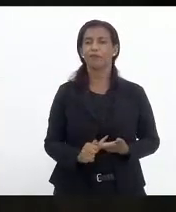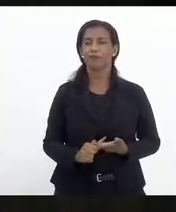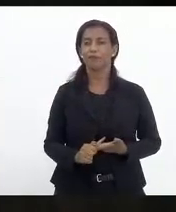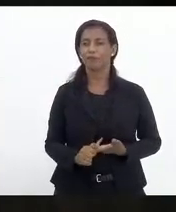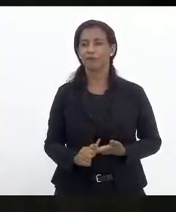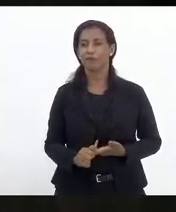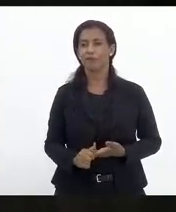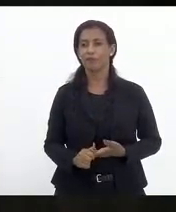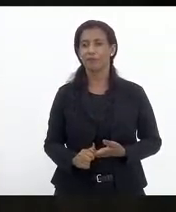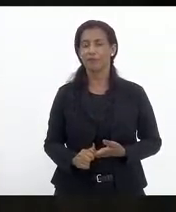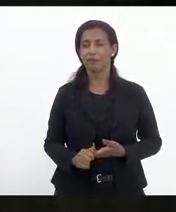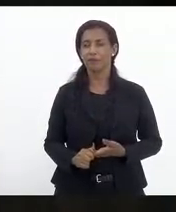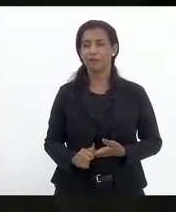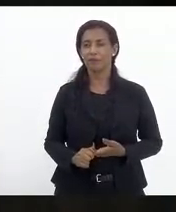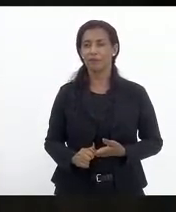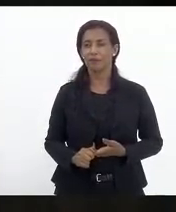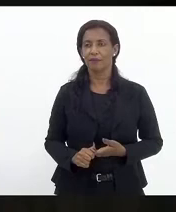aprovados